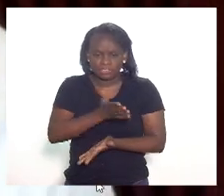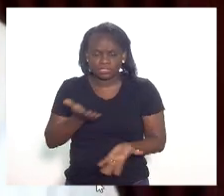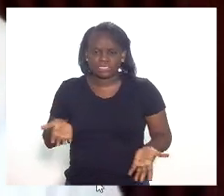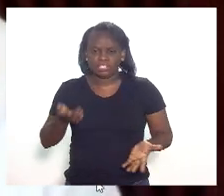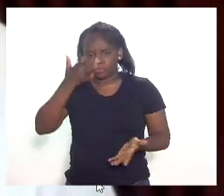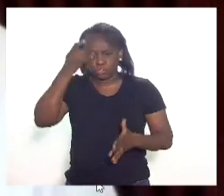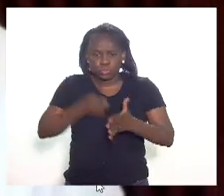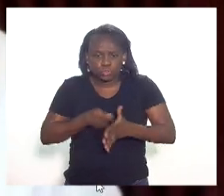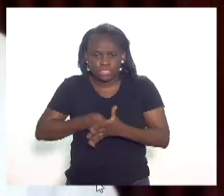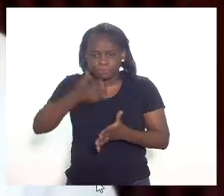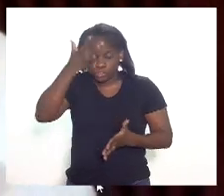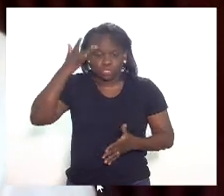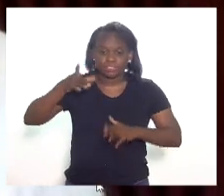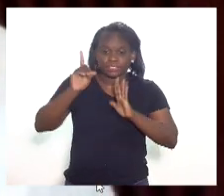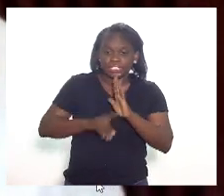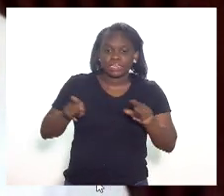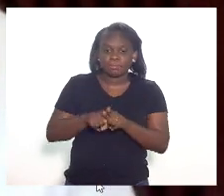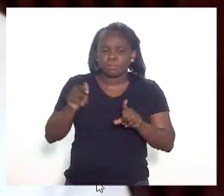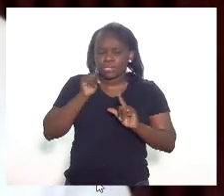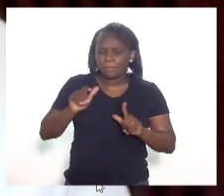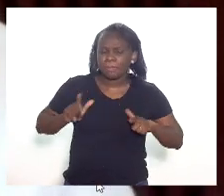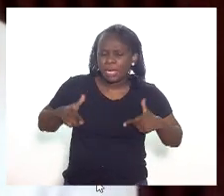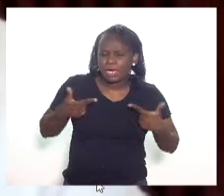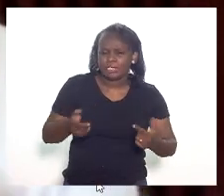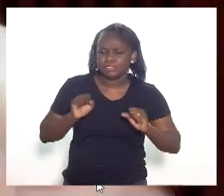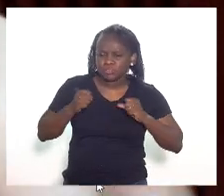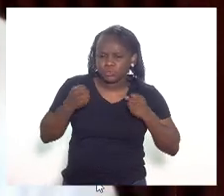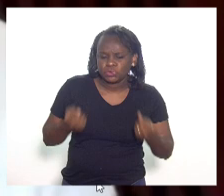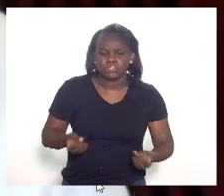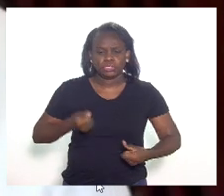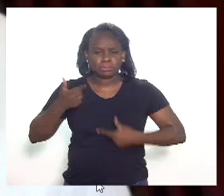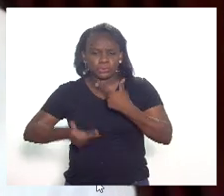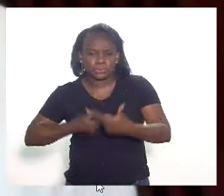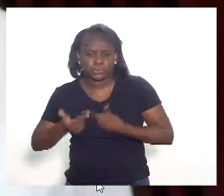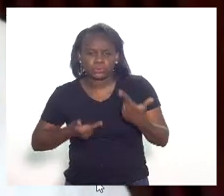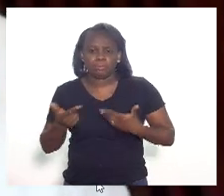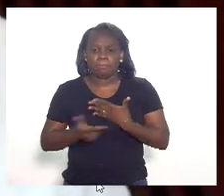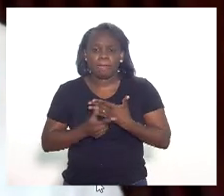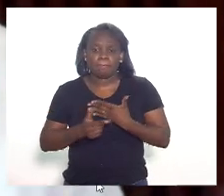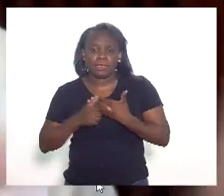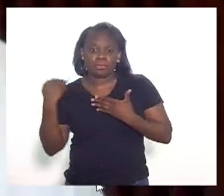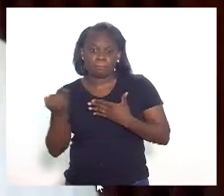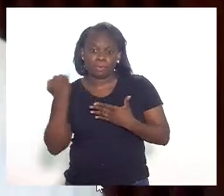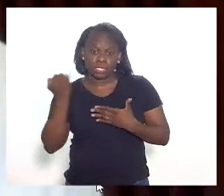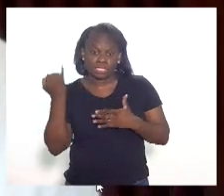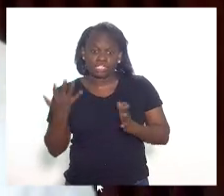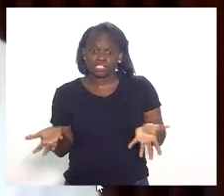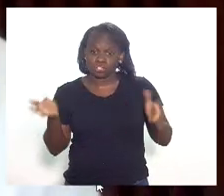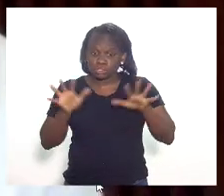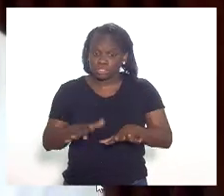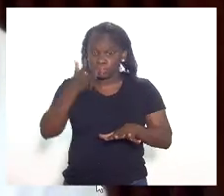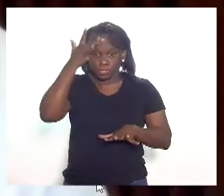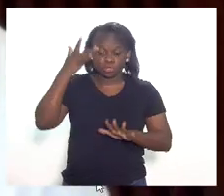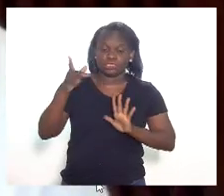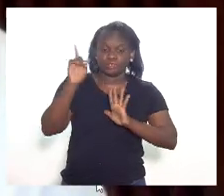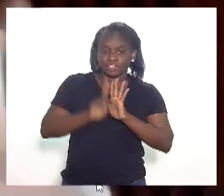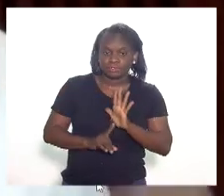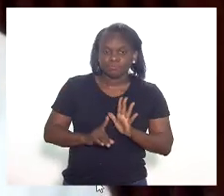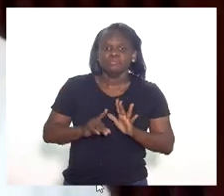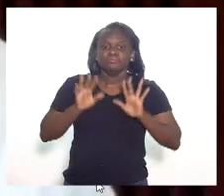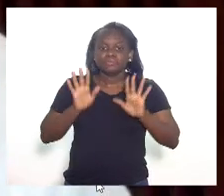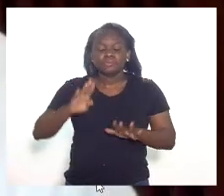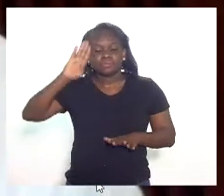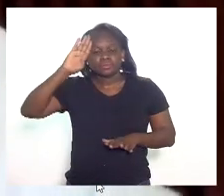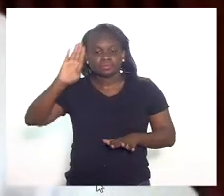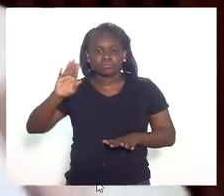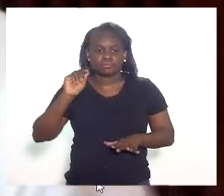luta da pessoa com deficiência, mas era uma guerreira, uma mulher que desempenhou um papel importante para a inclusão da pessoa com deficiência, mas,